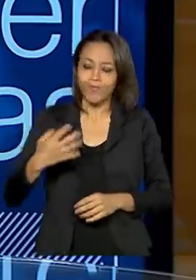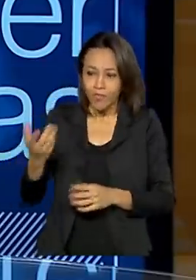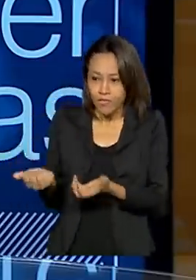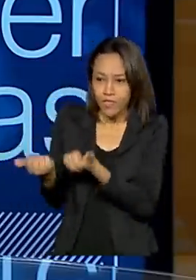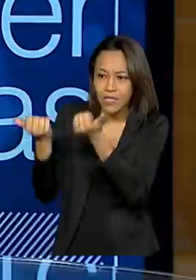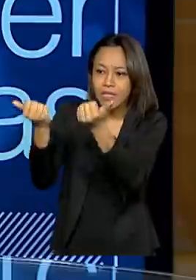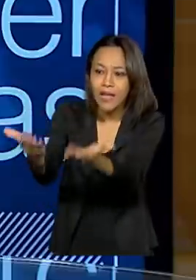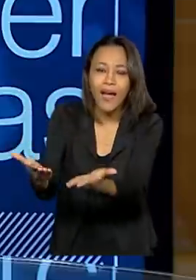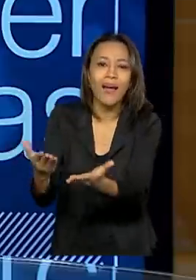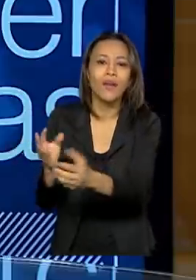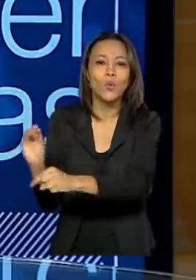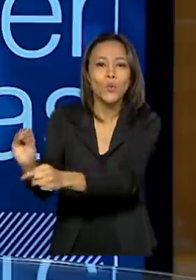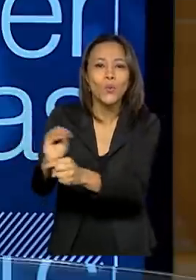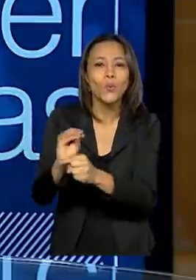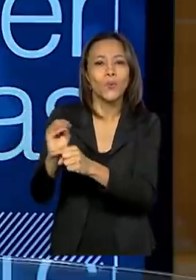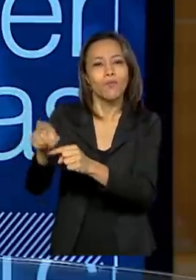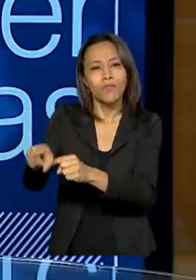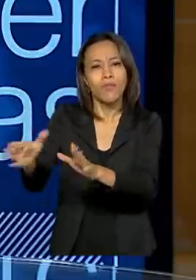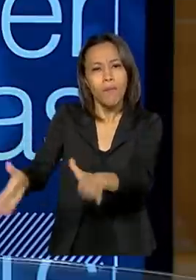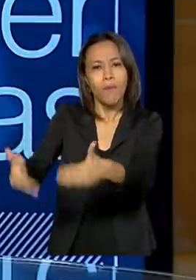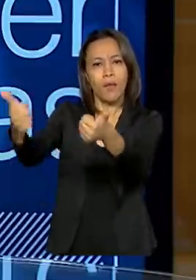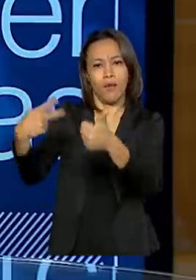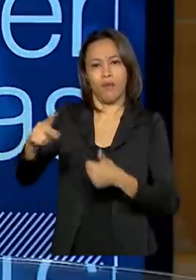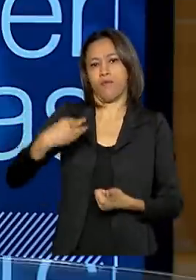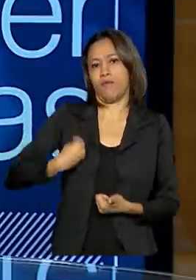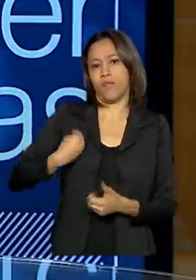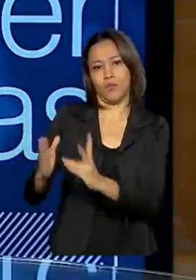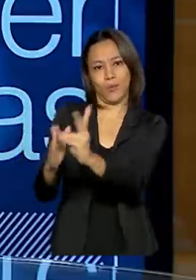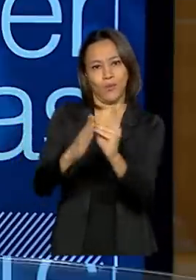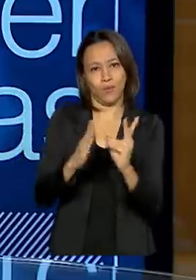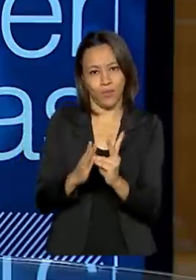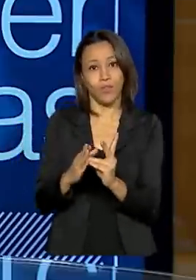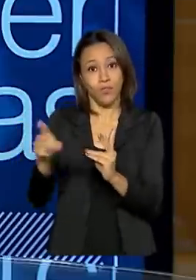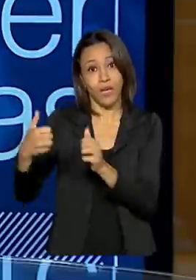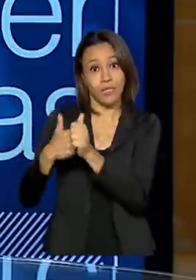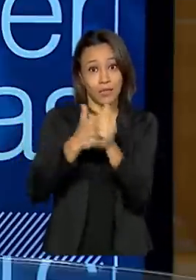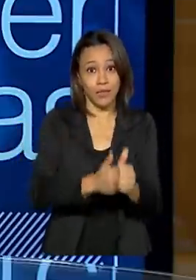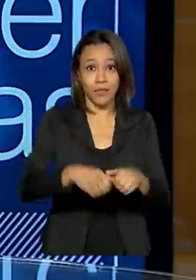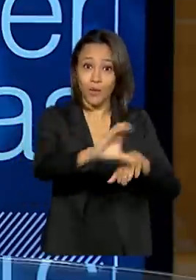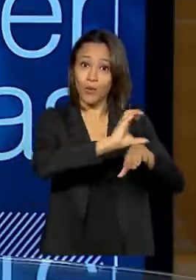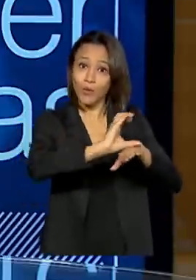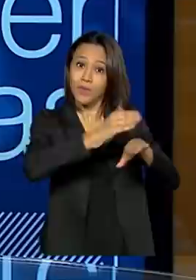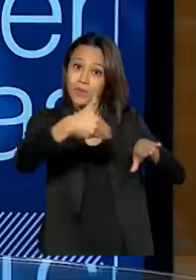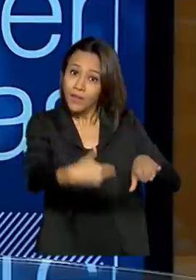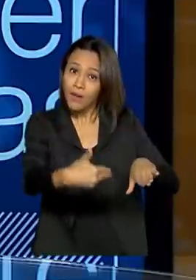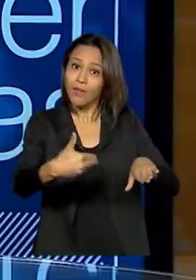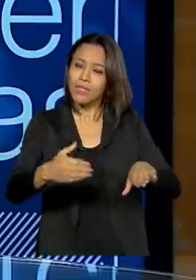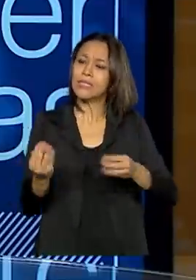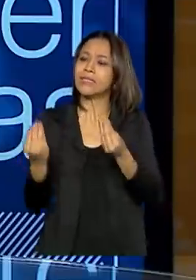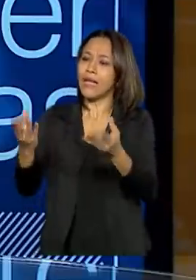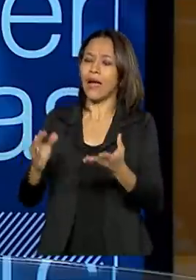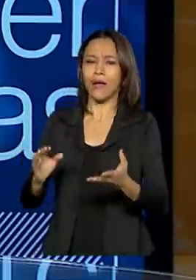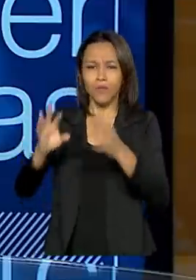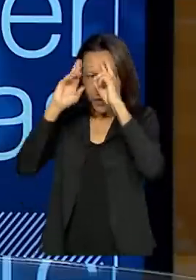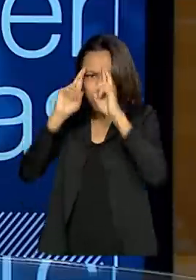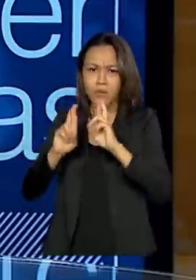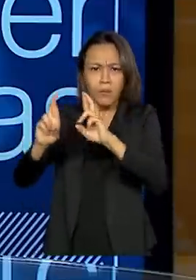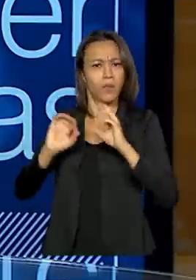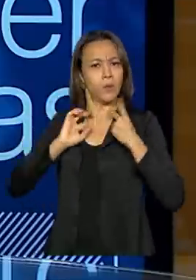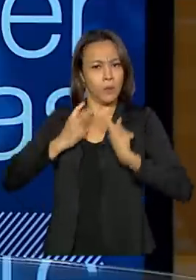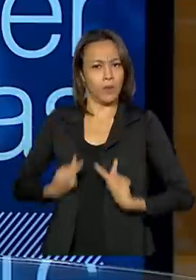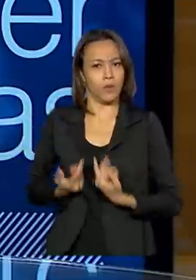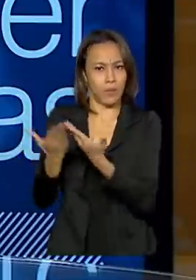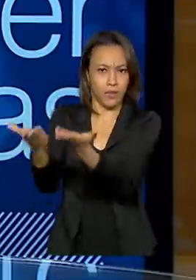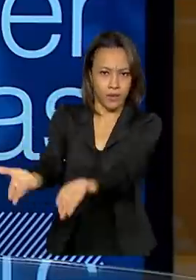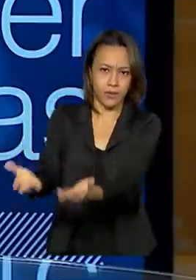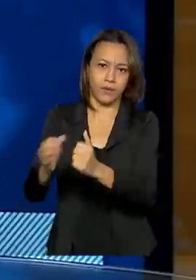vai melhorar a condição de vida dele e vai cumprir o vetor constitucional, que é a dignidade da pessoa humana. Qualquer interpretação que nós façamos